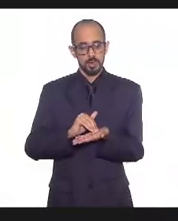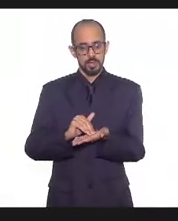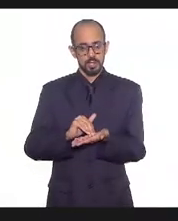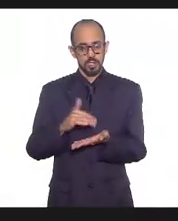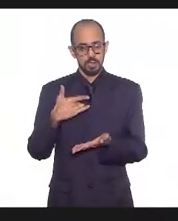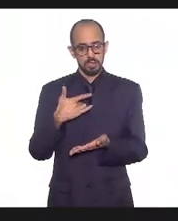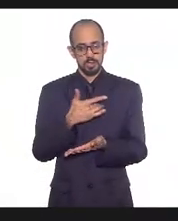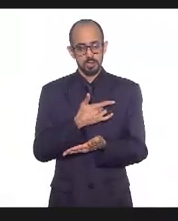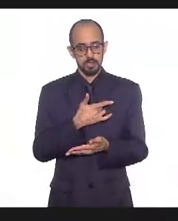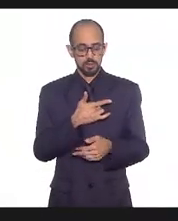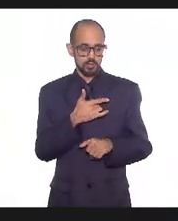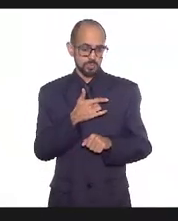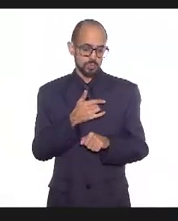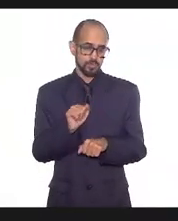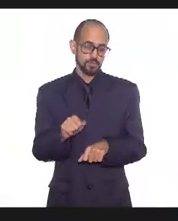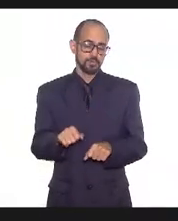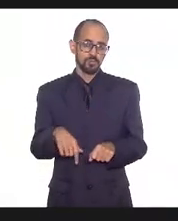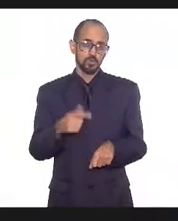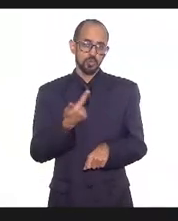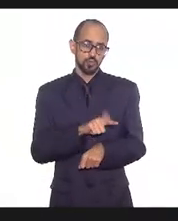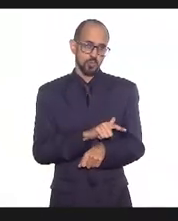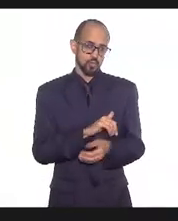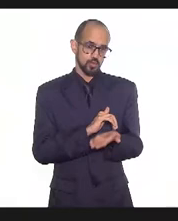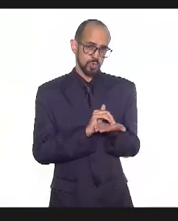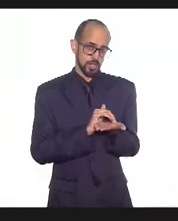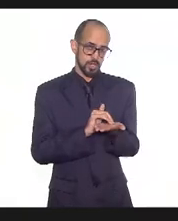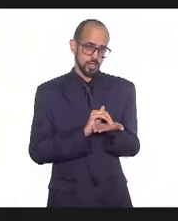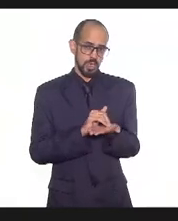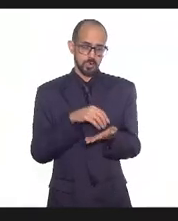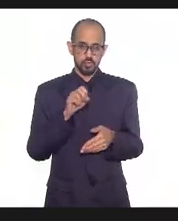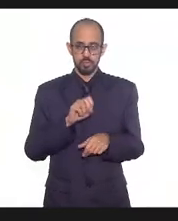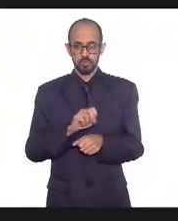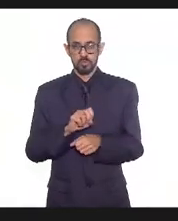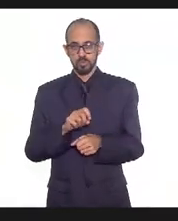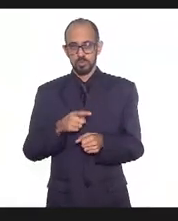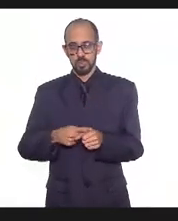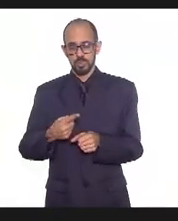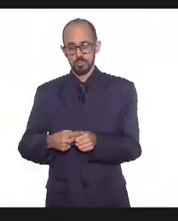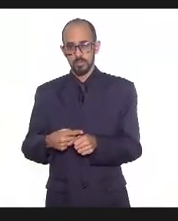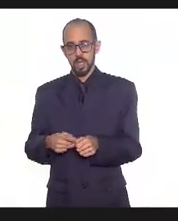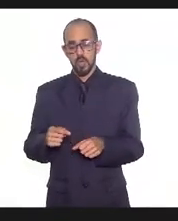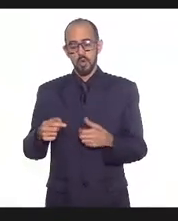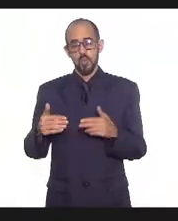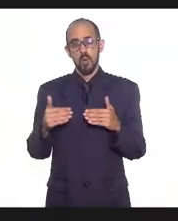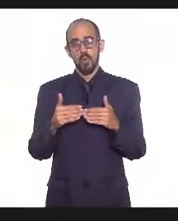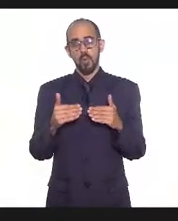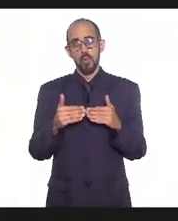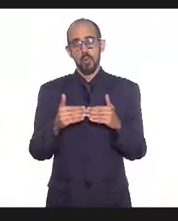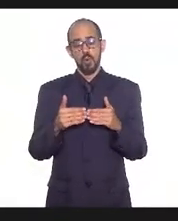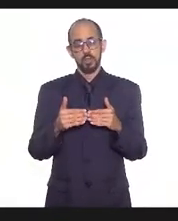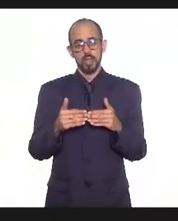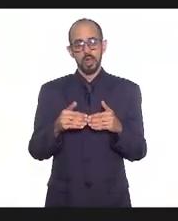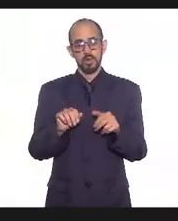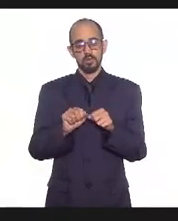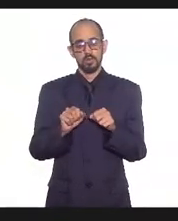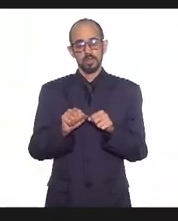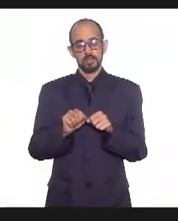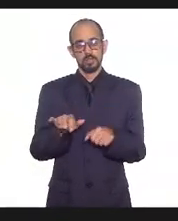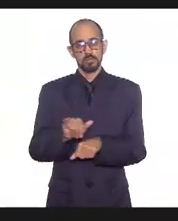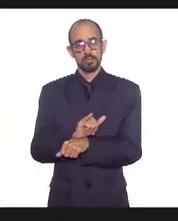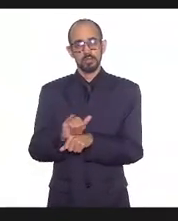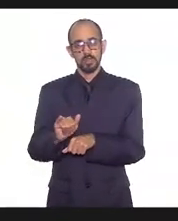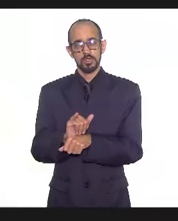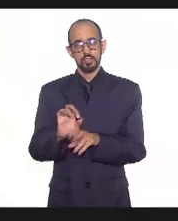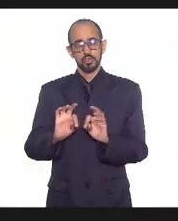de Saúde e os outros secretários municipais concordaram estruturar saúde do trabalhador em toda a rede a gente tinha